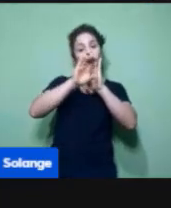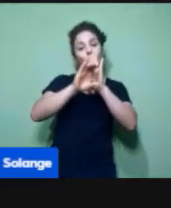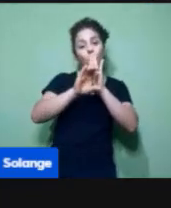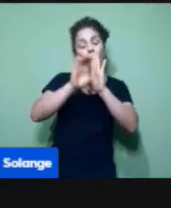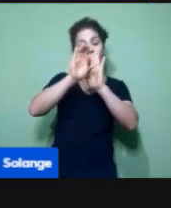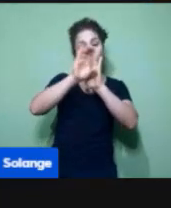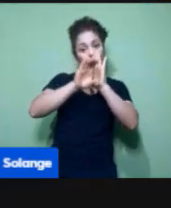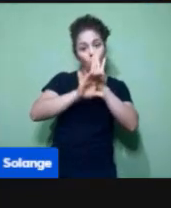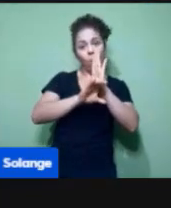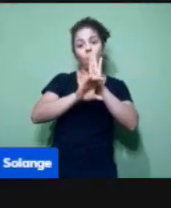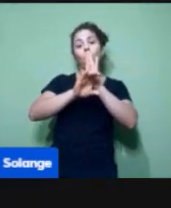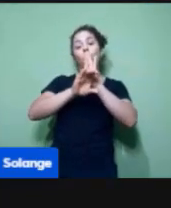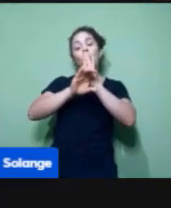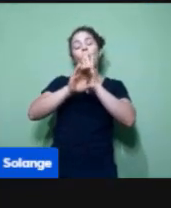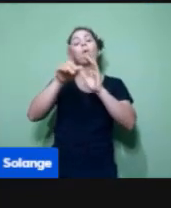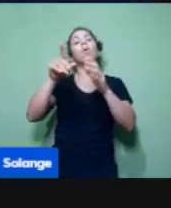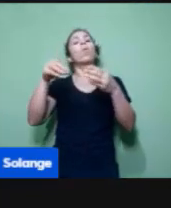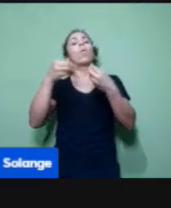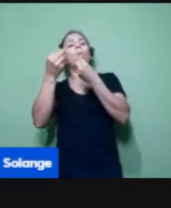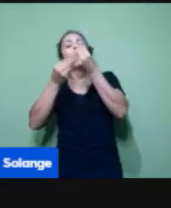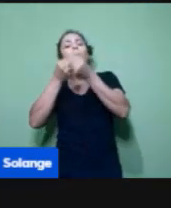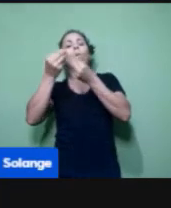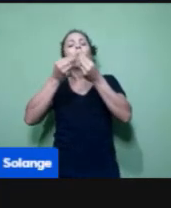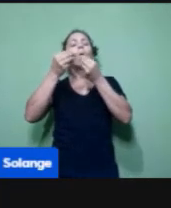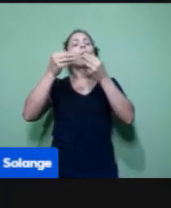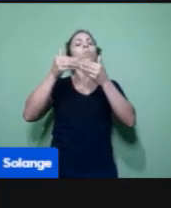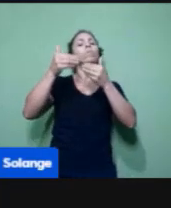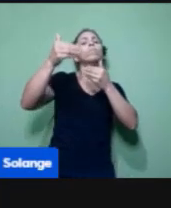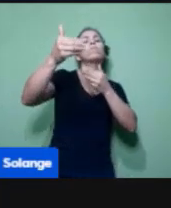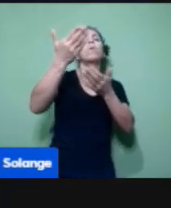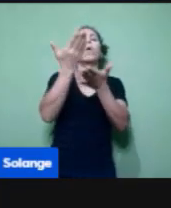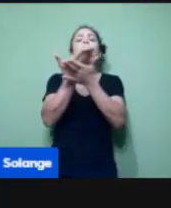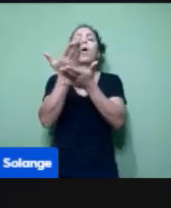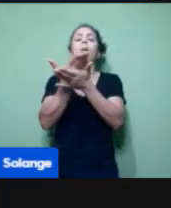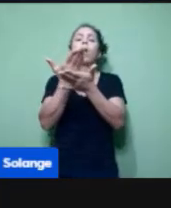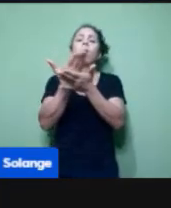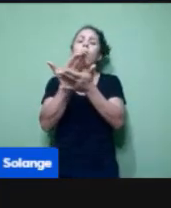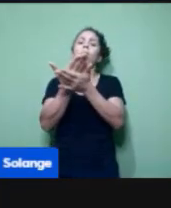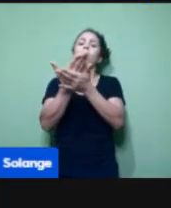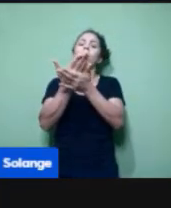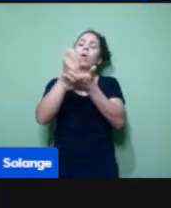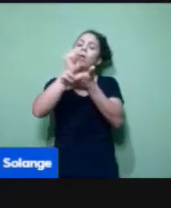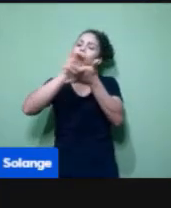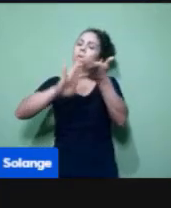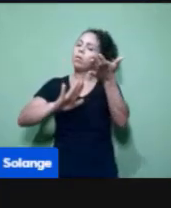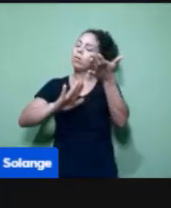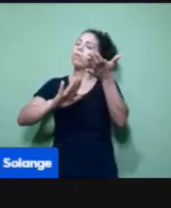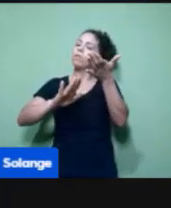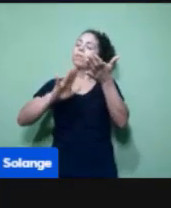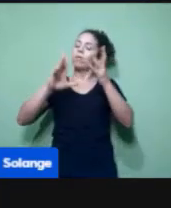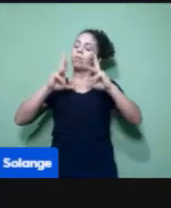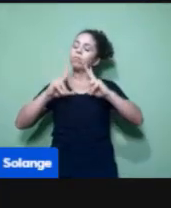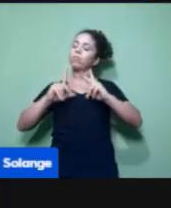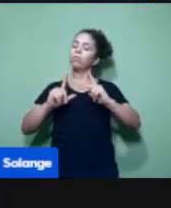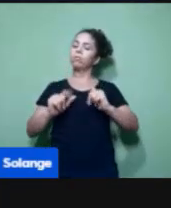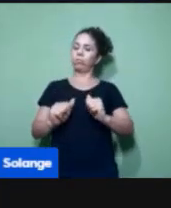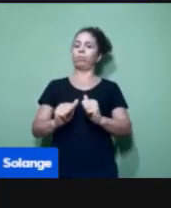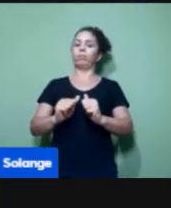deve ser feito a partir das próximas aulas as atividades também de higiene, tá bom? É,